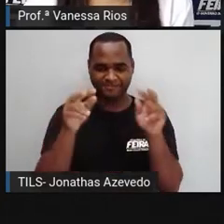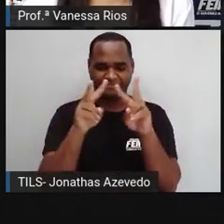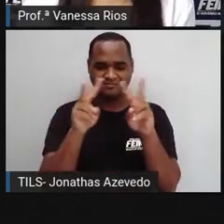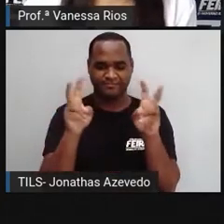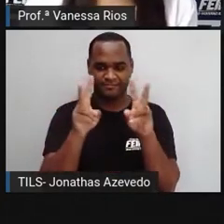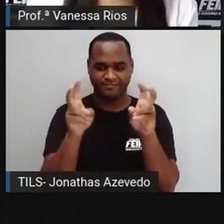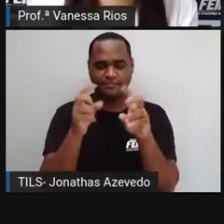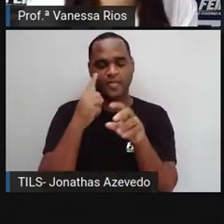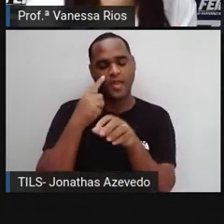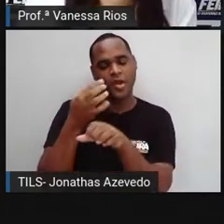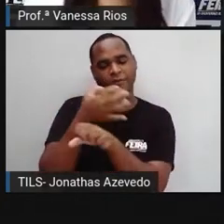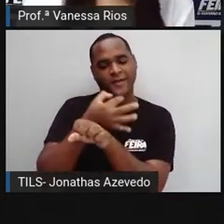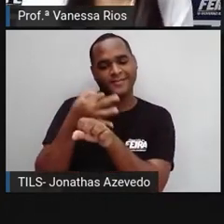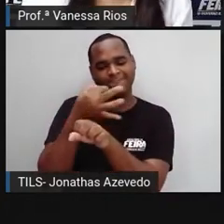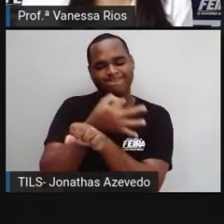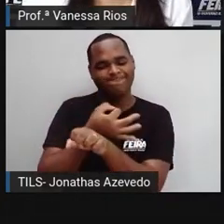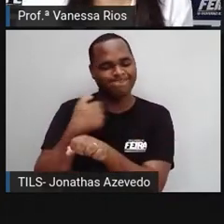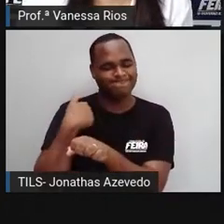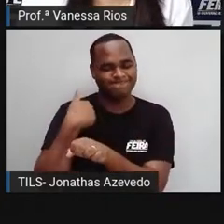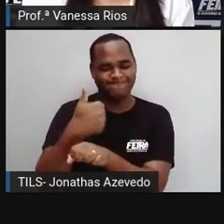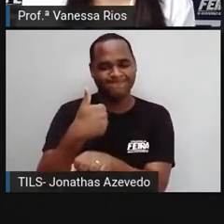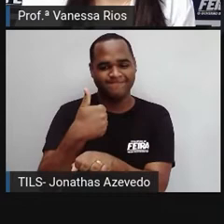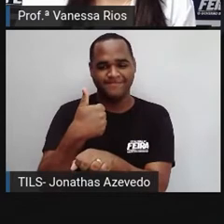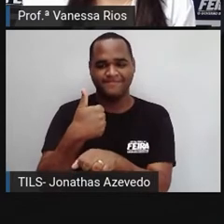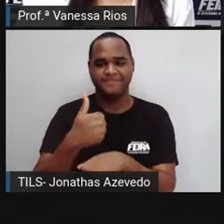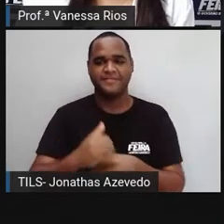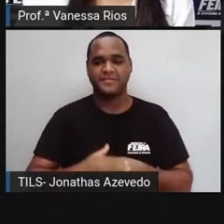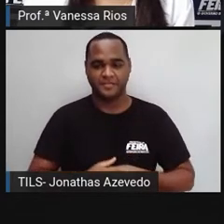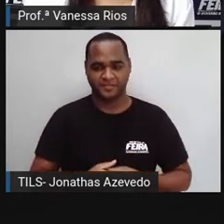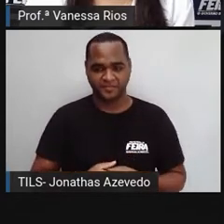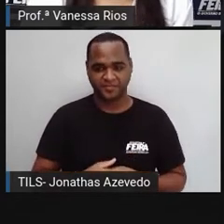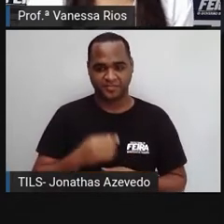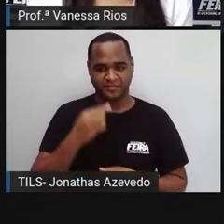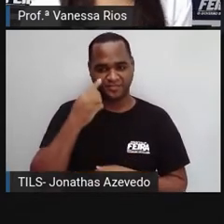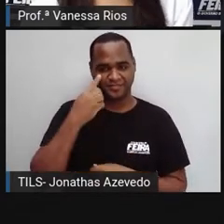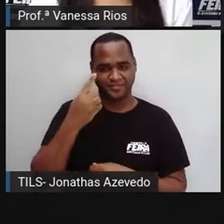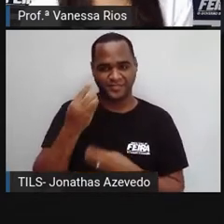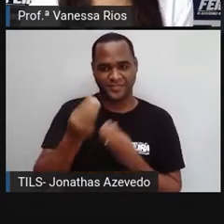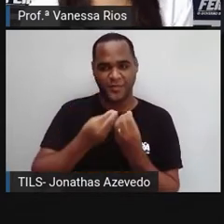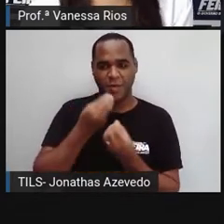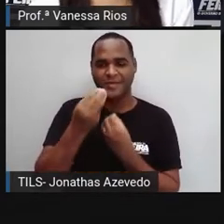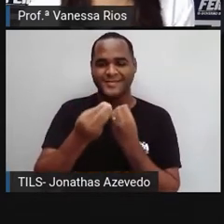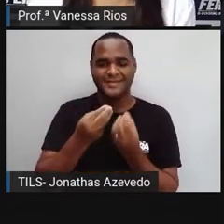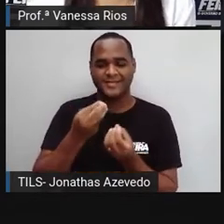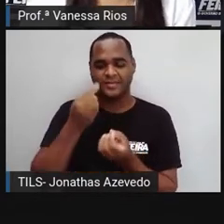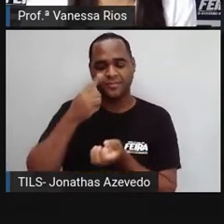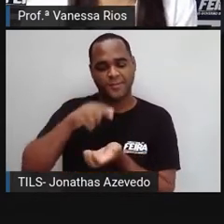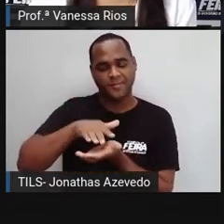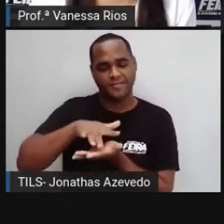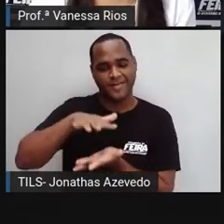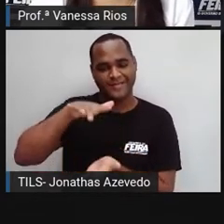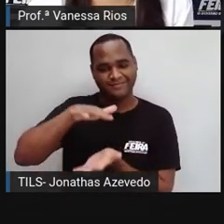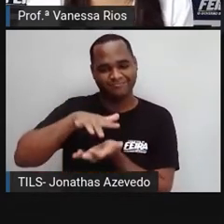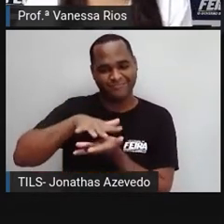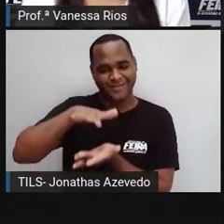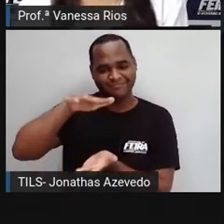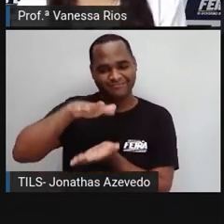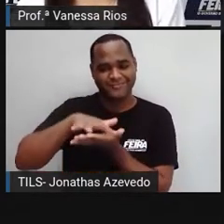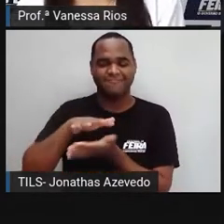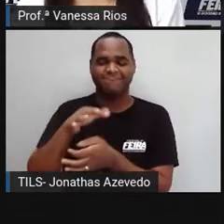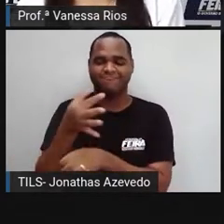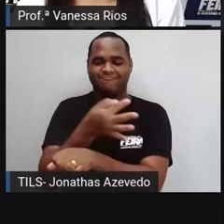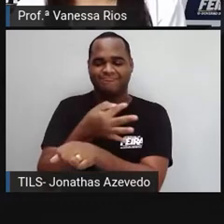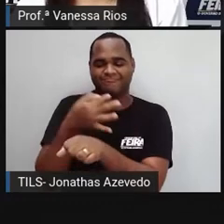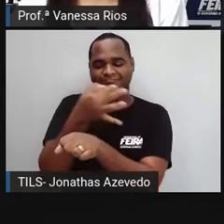curtindo minhas férias, nós temos como tema da aula de hoje, empreendendo nas